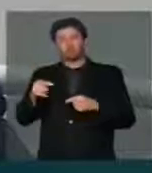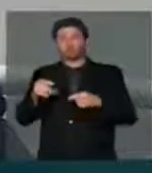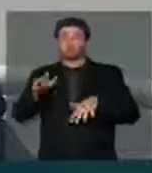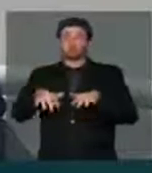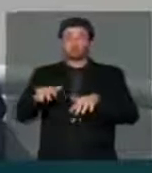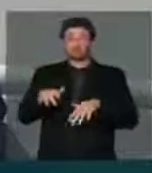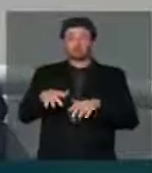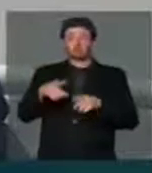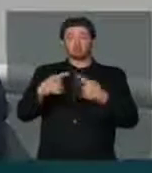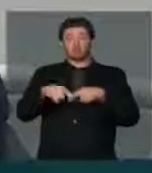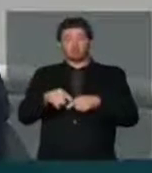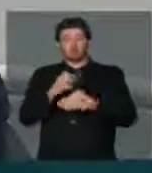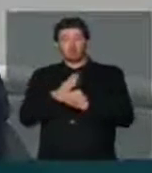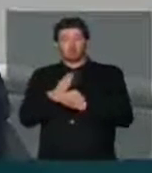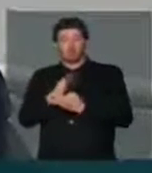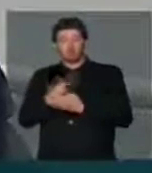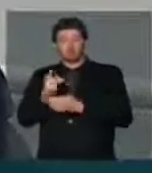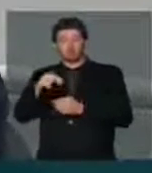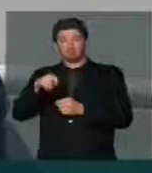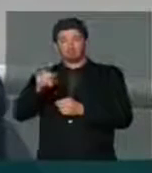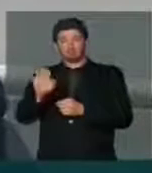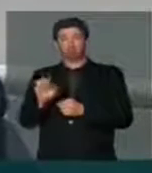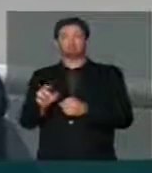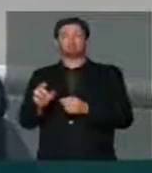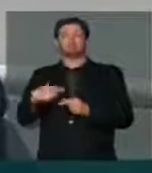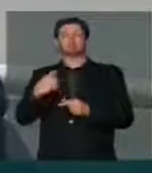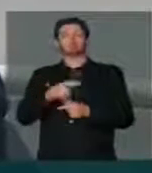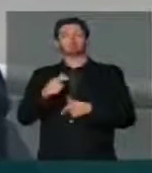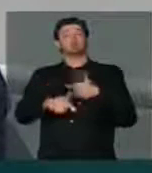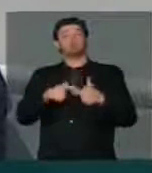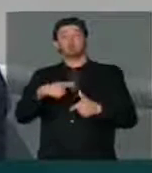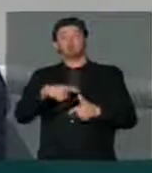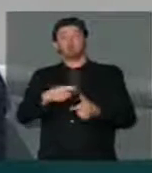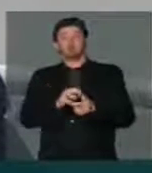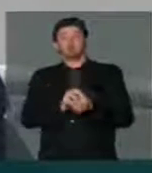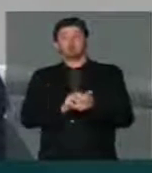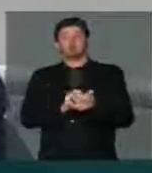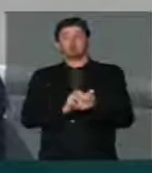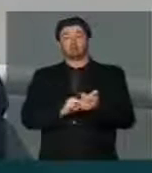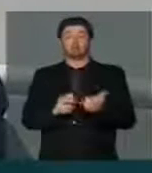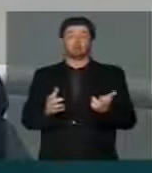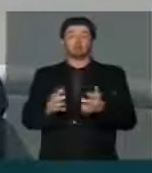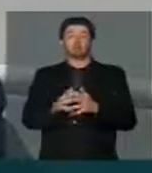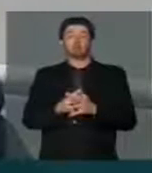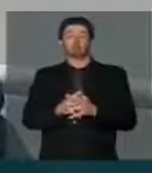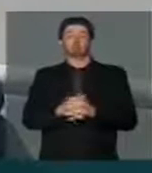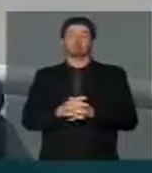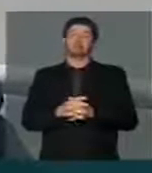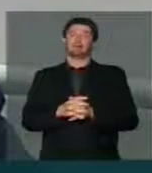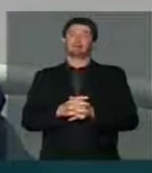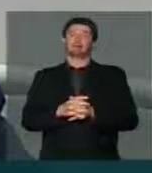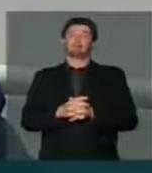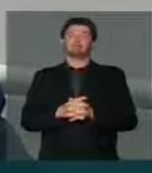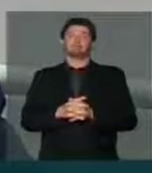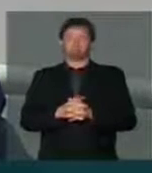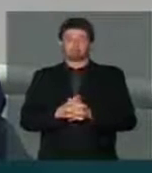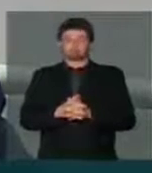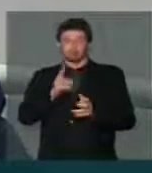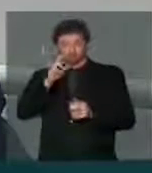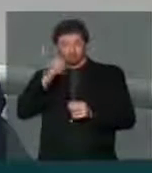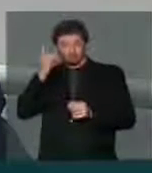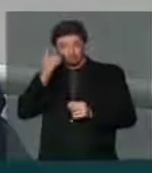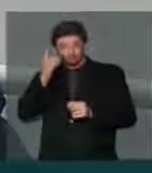aos empréstimos-ponte. Nós estamos trabalhando, deputado, e eu vejo que o deputado